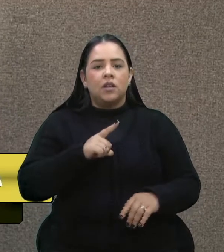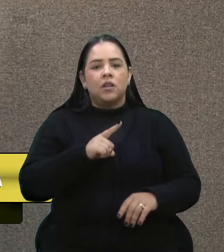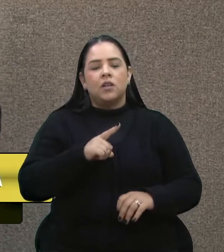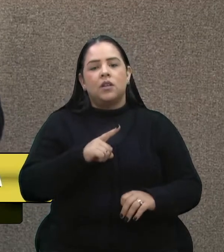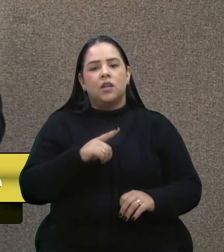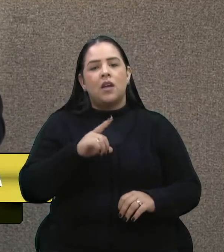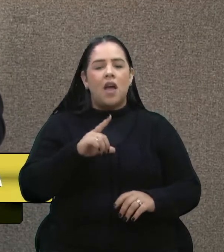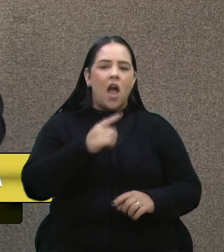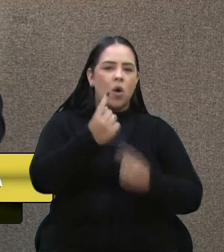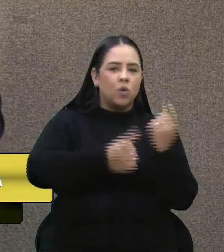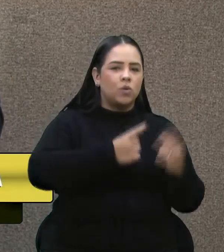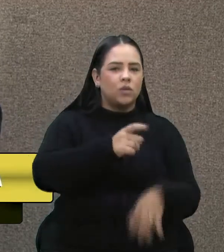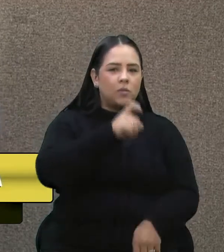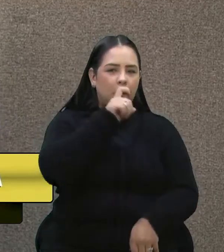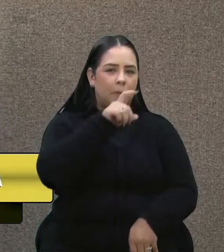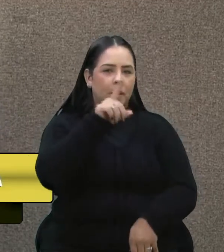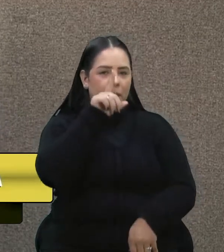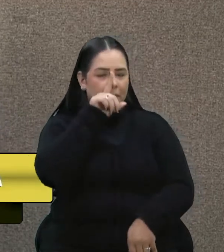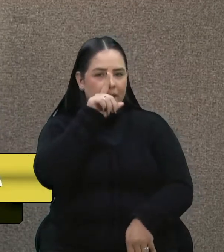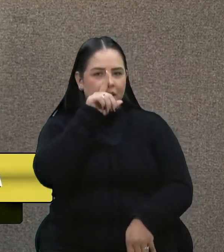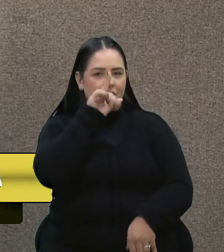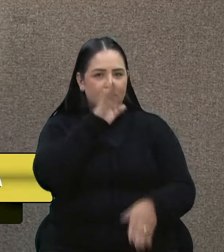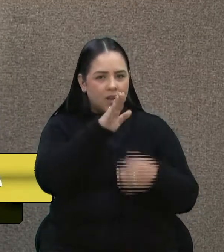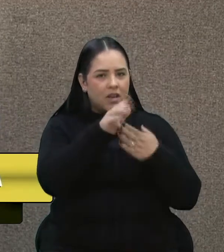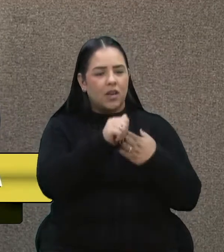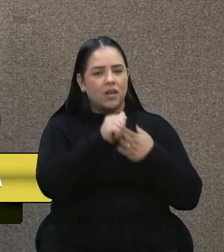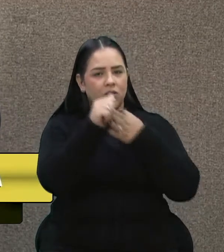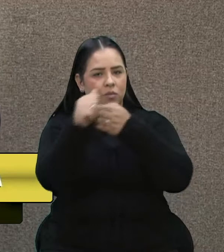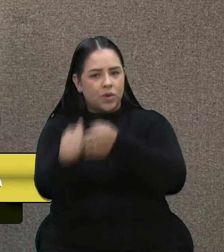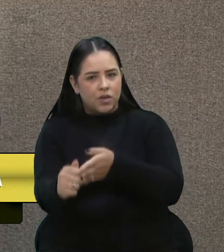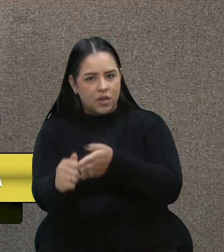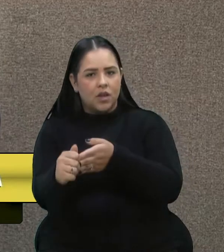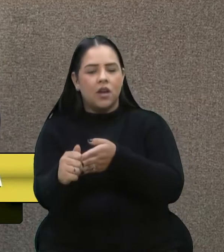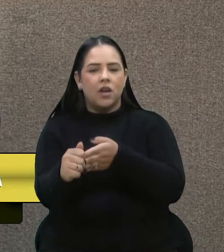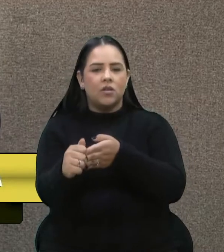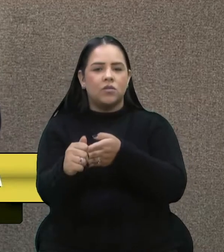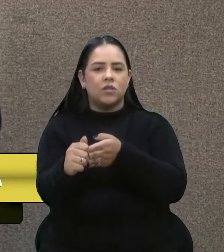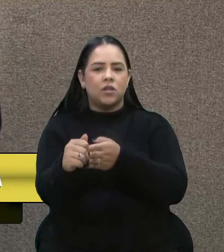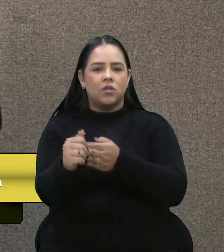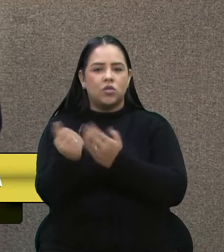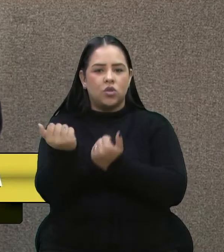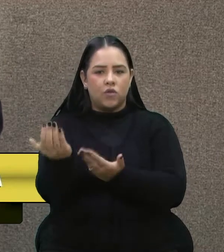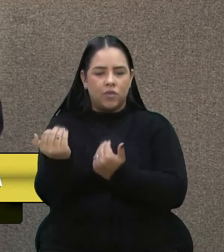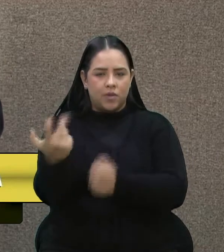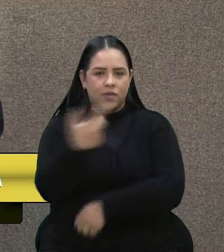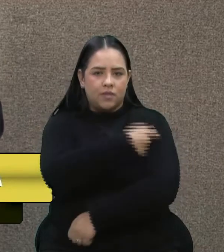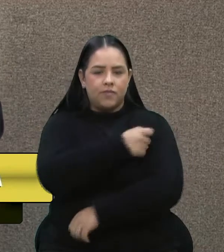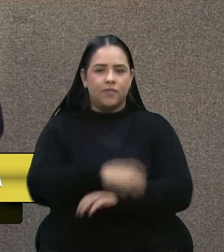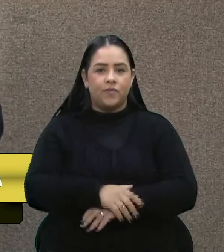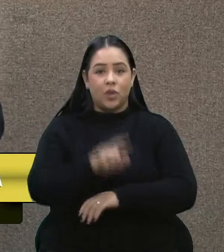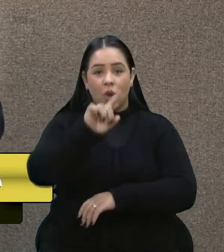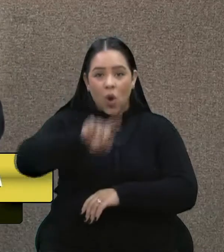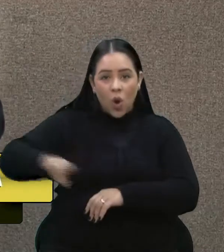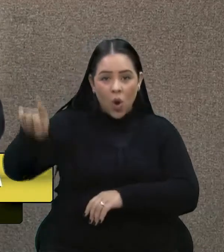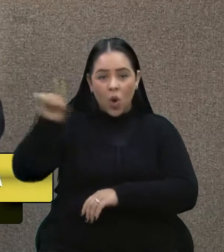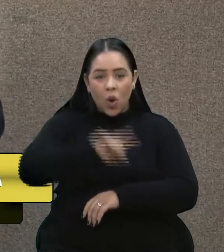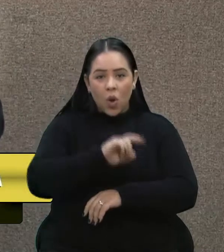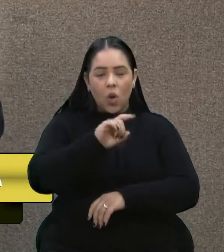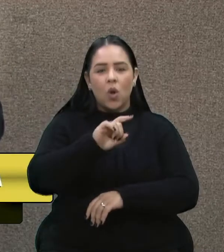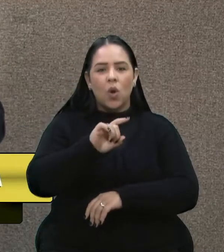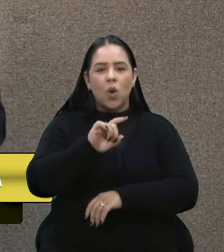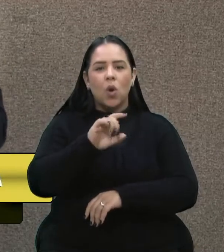adolescentes para se vacinar. A Anvisa veta o uso da vacina Coronavac em